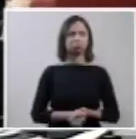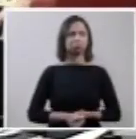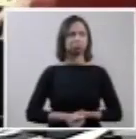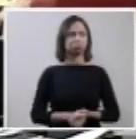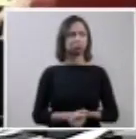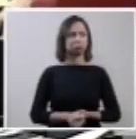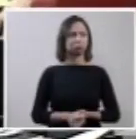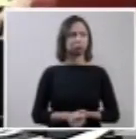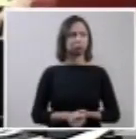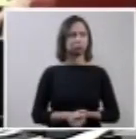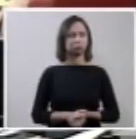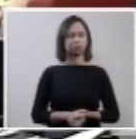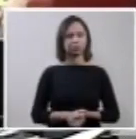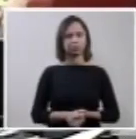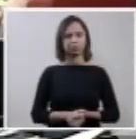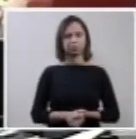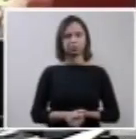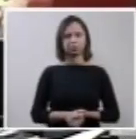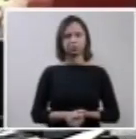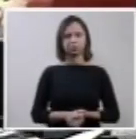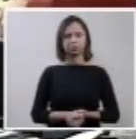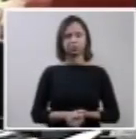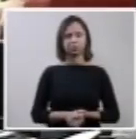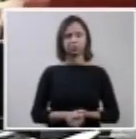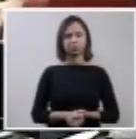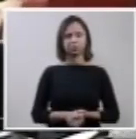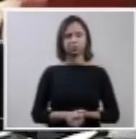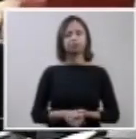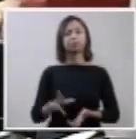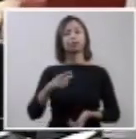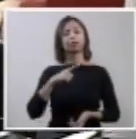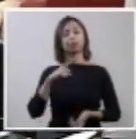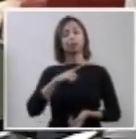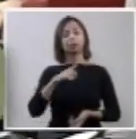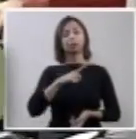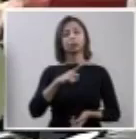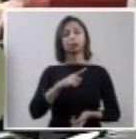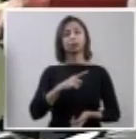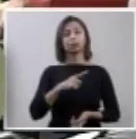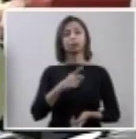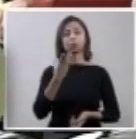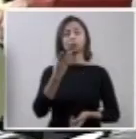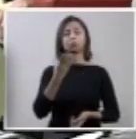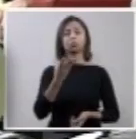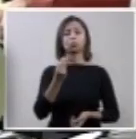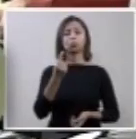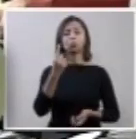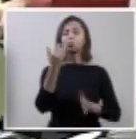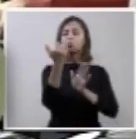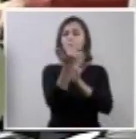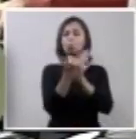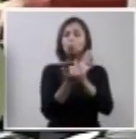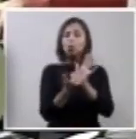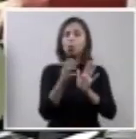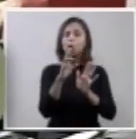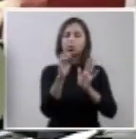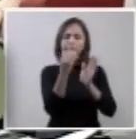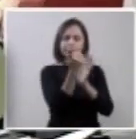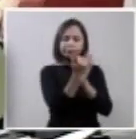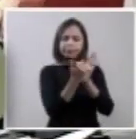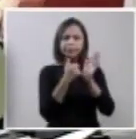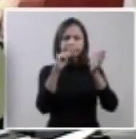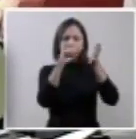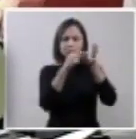Ministro Gilmar Mendes, senhor relator, ministro Marco Aurélio. Tenho um roteiro muito objetivo de confirmação de